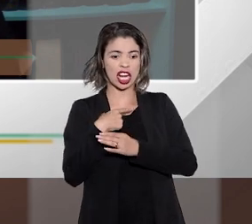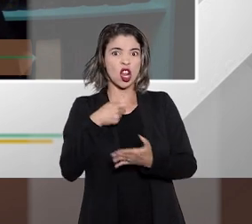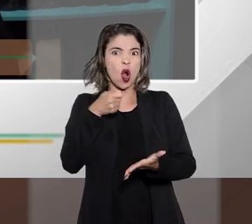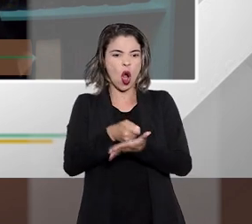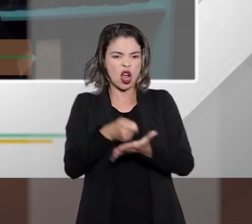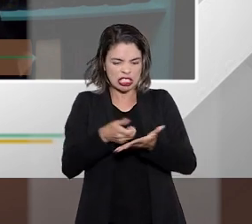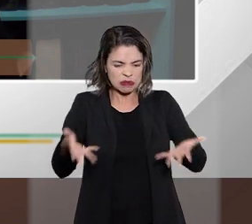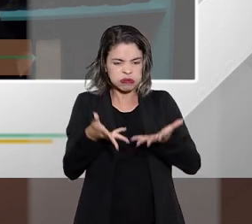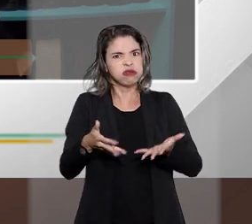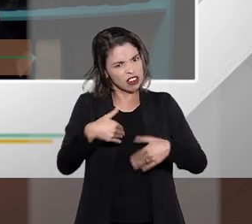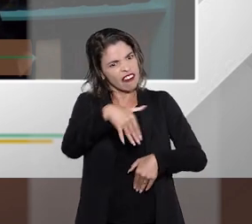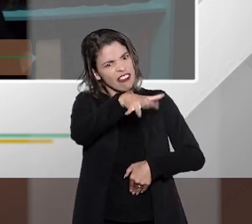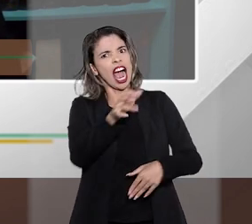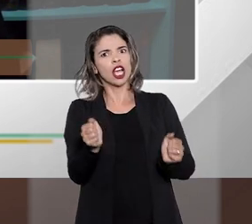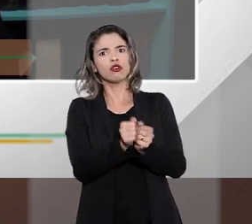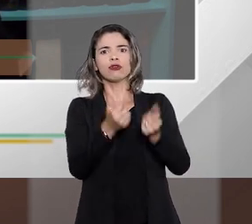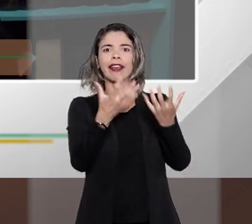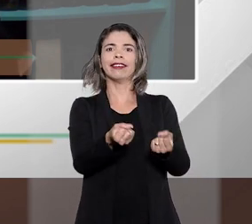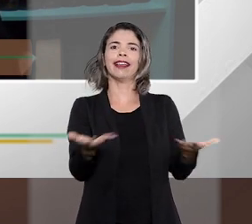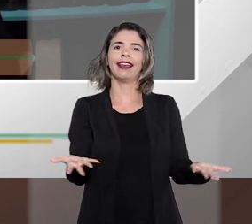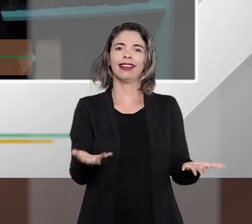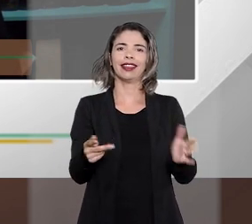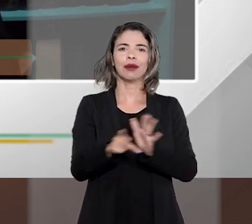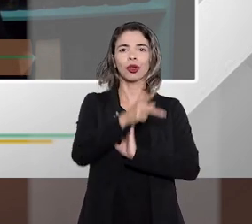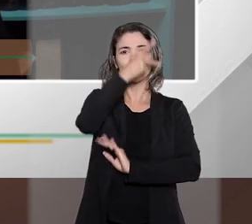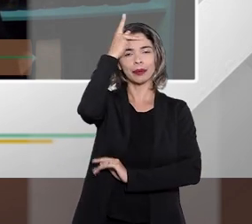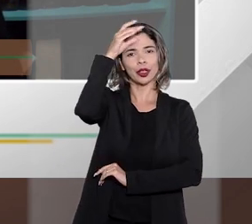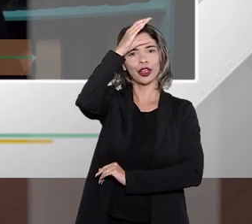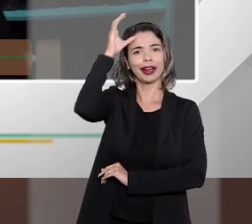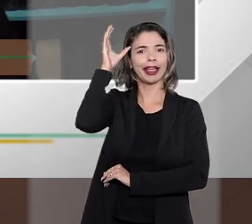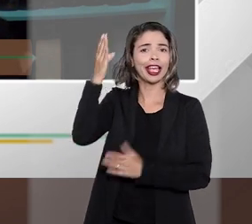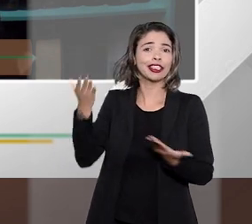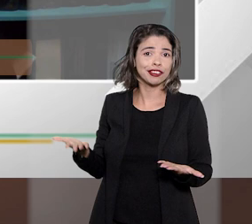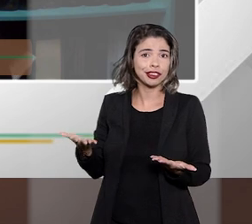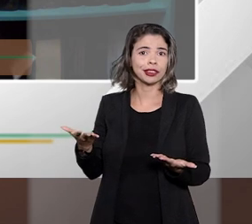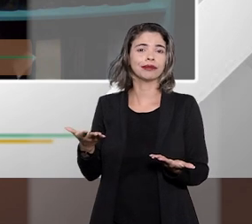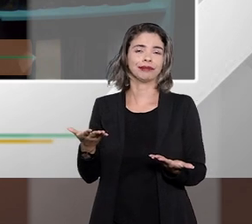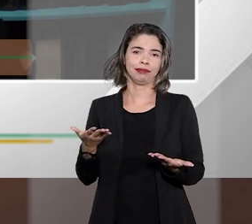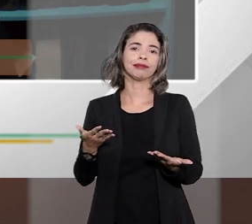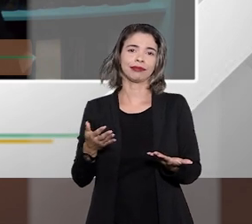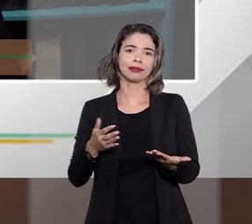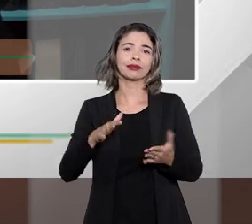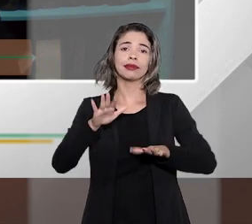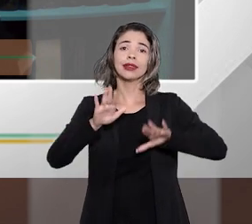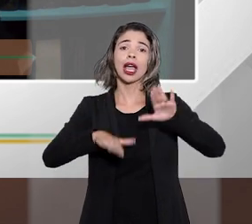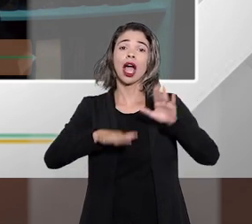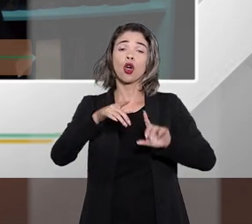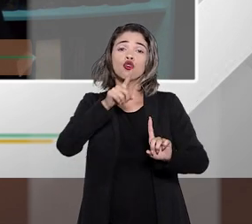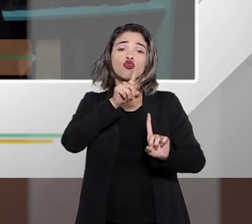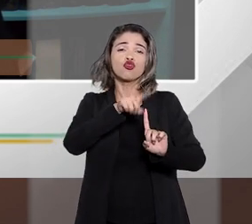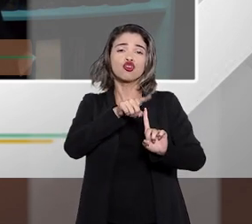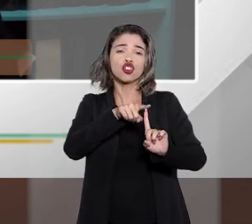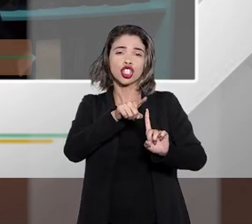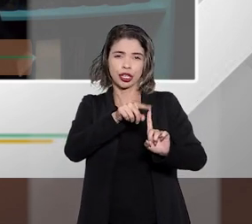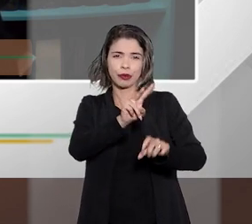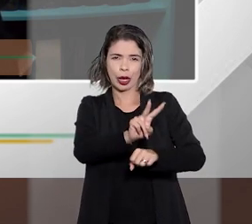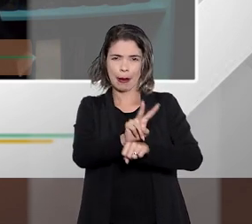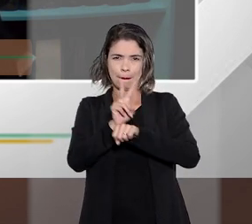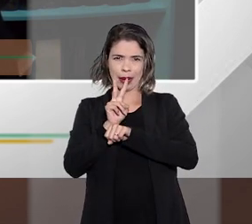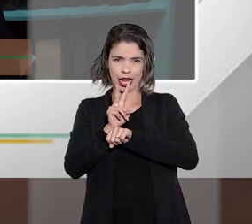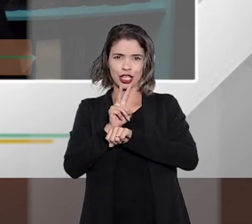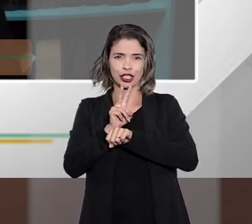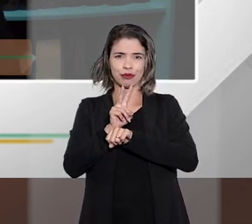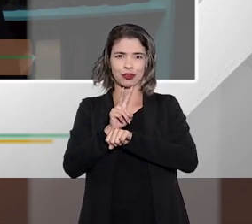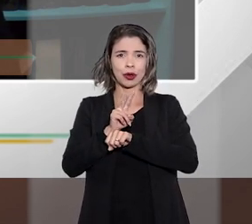numa espécie de venda casada para o consumidor, com exceção de alguns tipos de empréstimo como